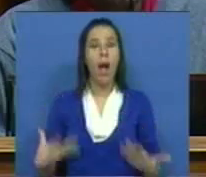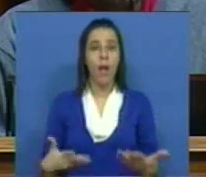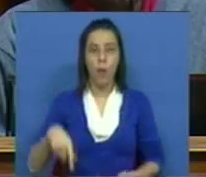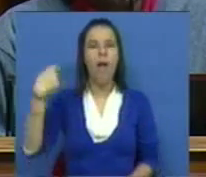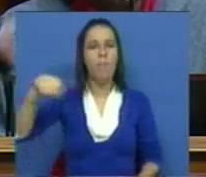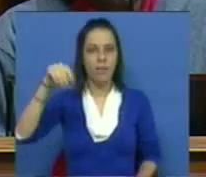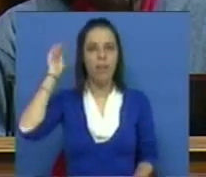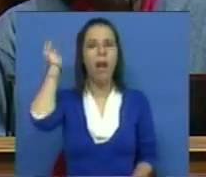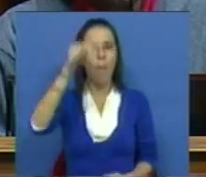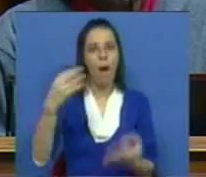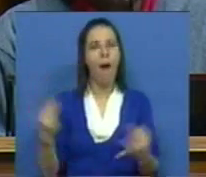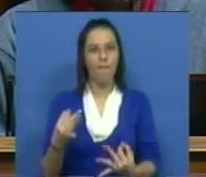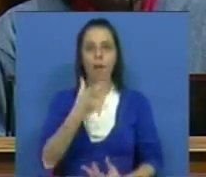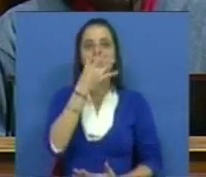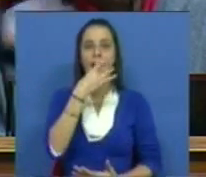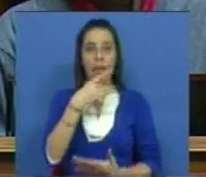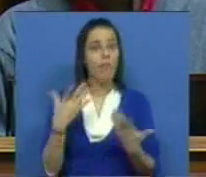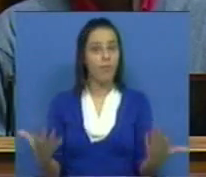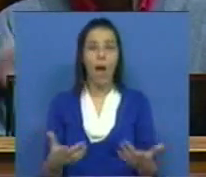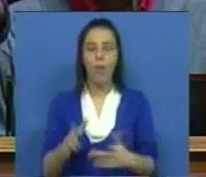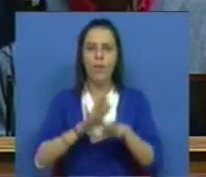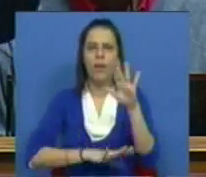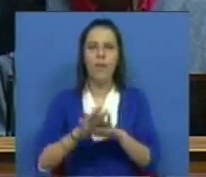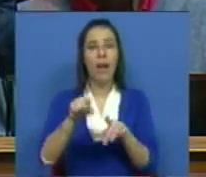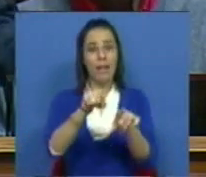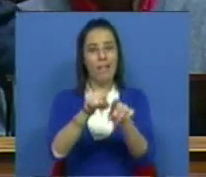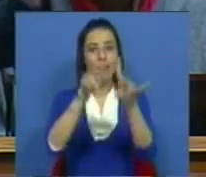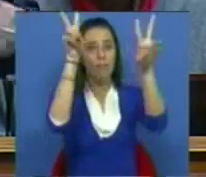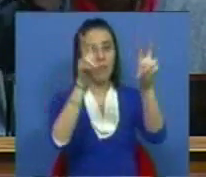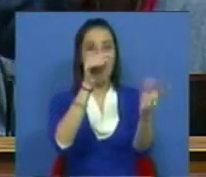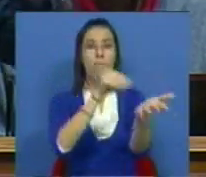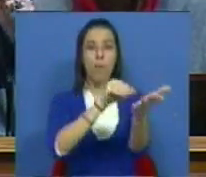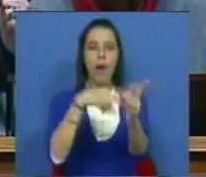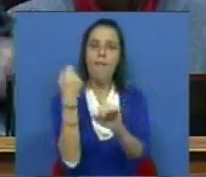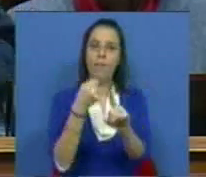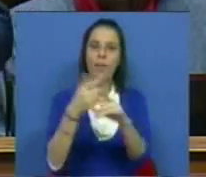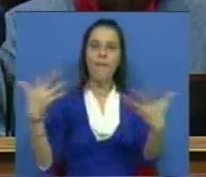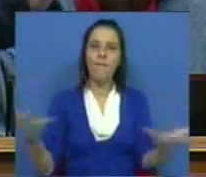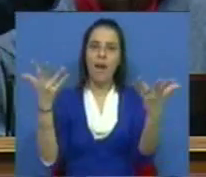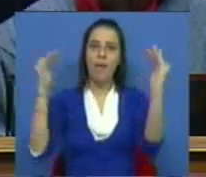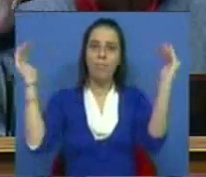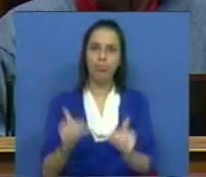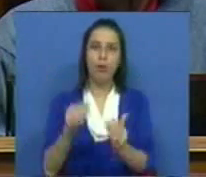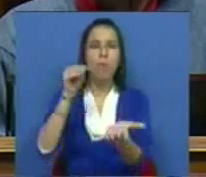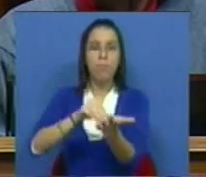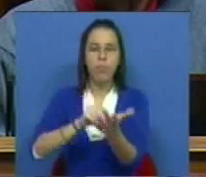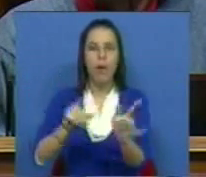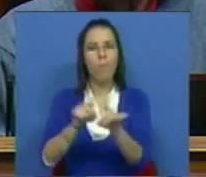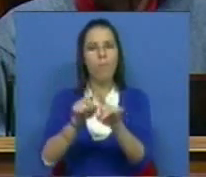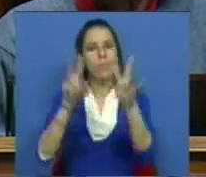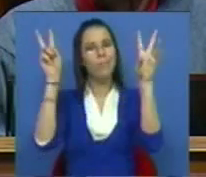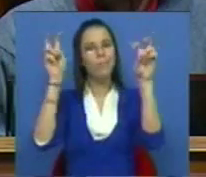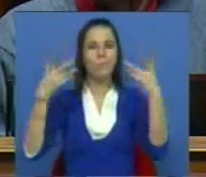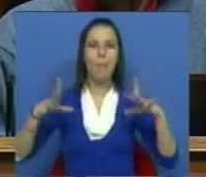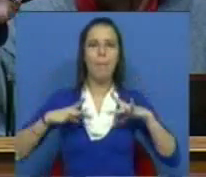Presidente da República, Cavaco Silva, que faz da pobreza e do combate à pobreza um passeio